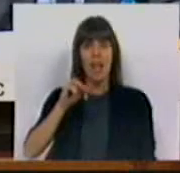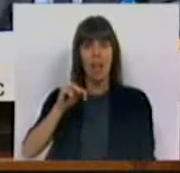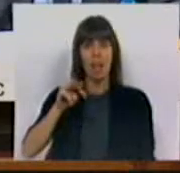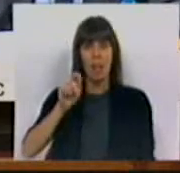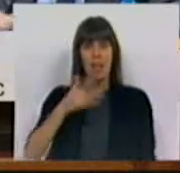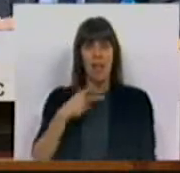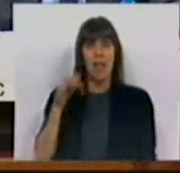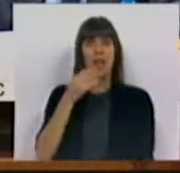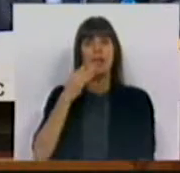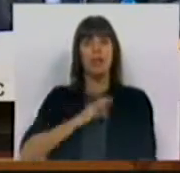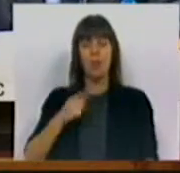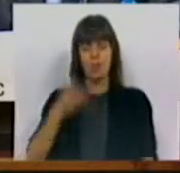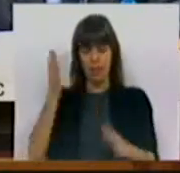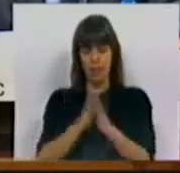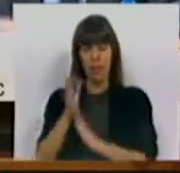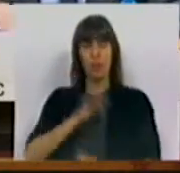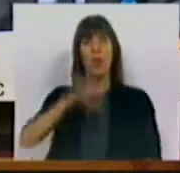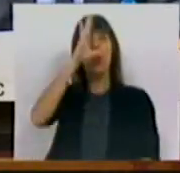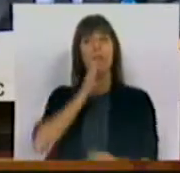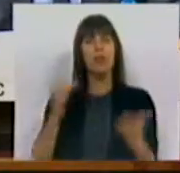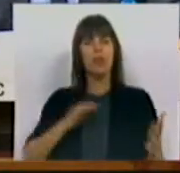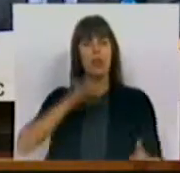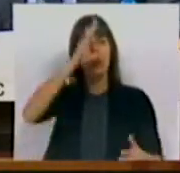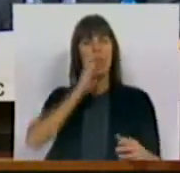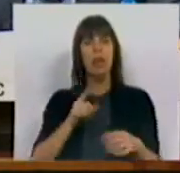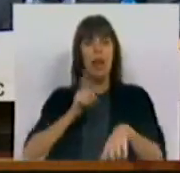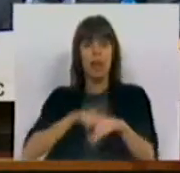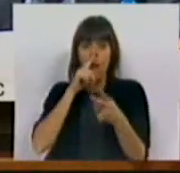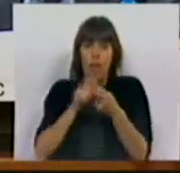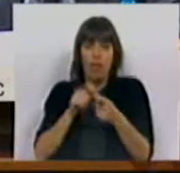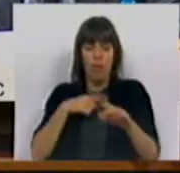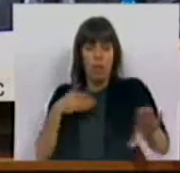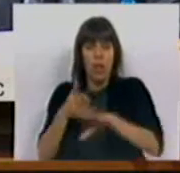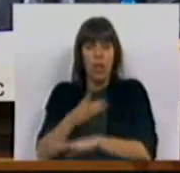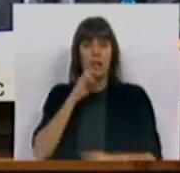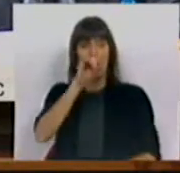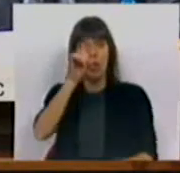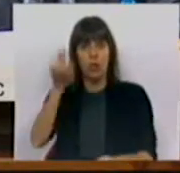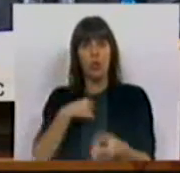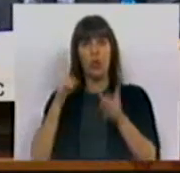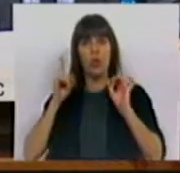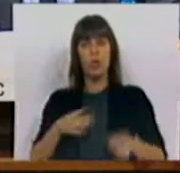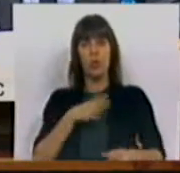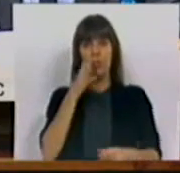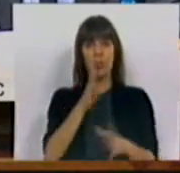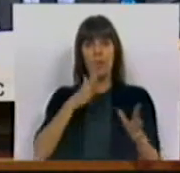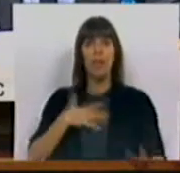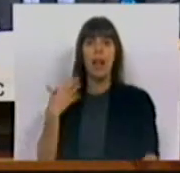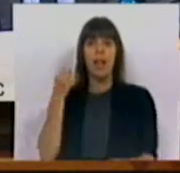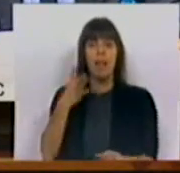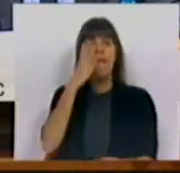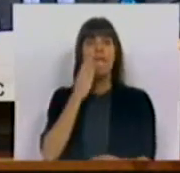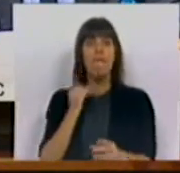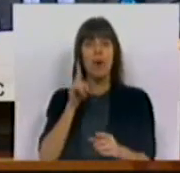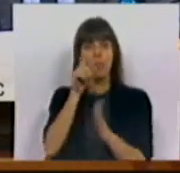Muito obrigada, Sr. Presidente, Sr. Ministro. Sr. Ministro, o tempo é curto, portanto eu vou diretamente às questões e começo logo por dizer, lamentar a